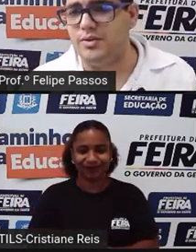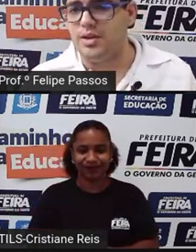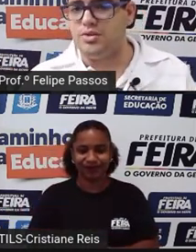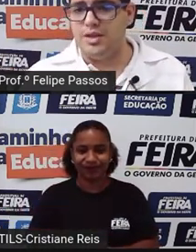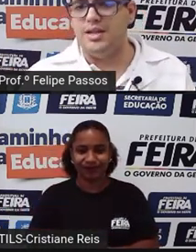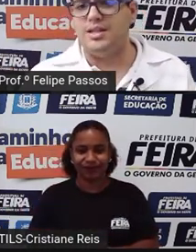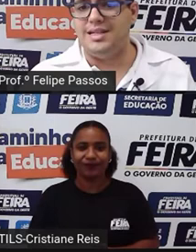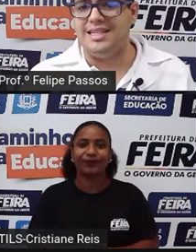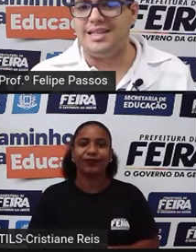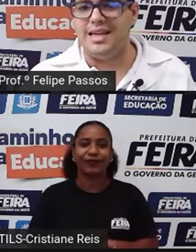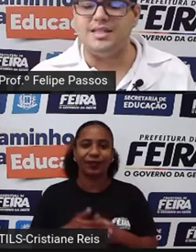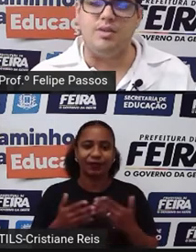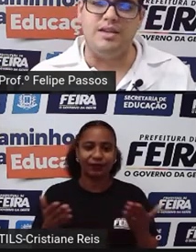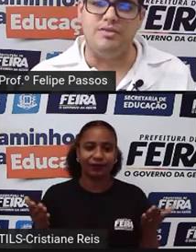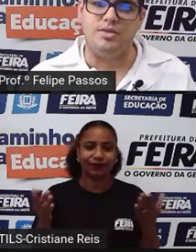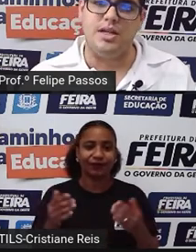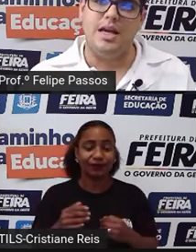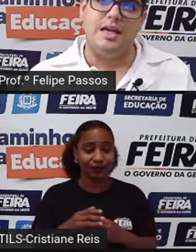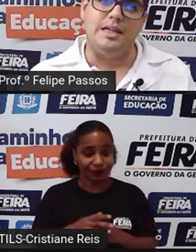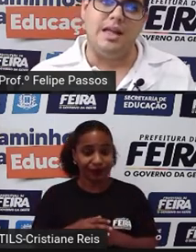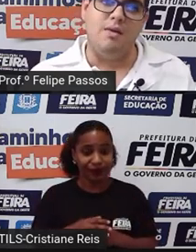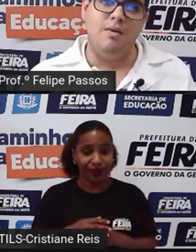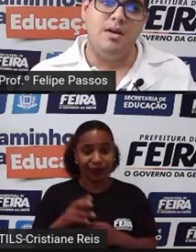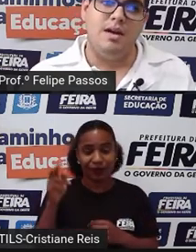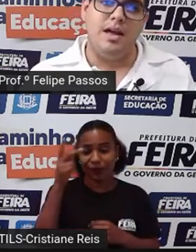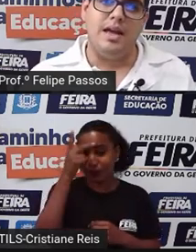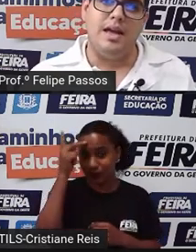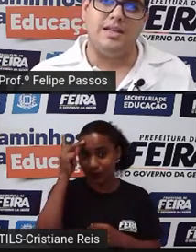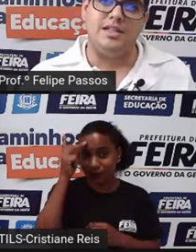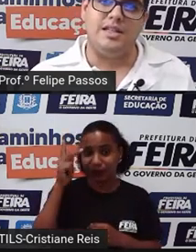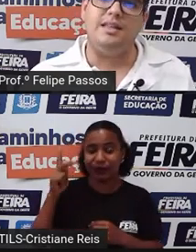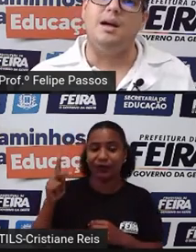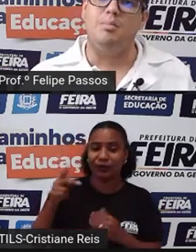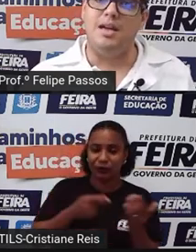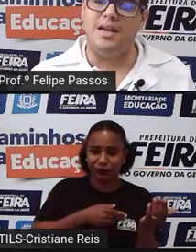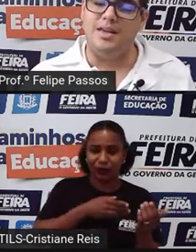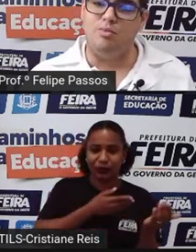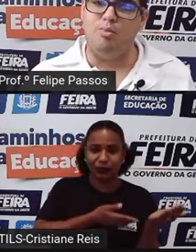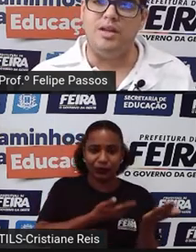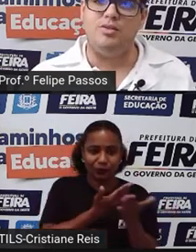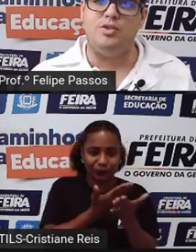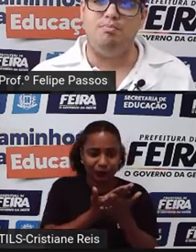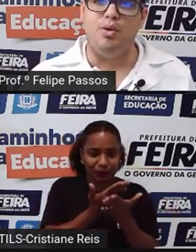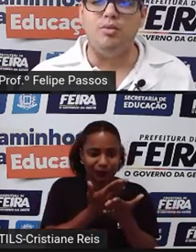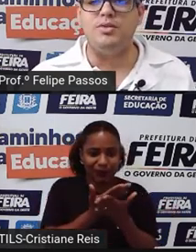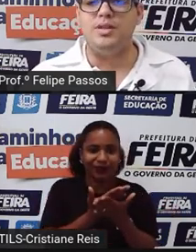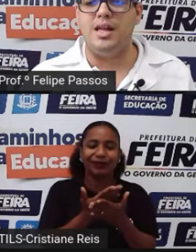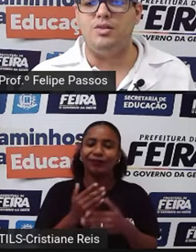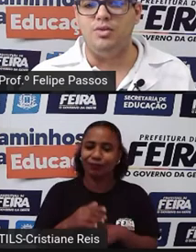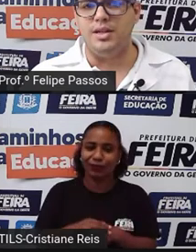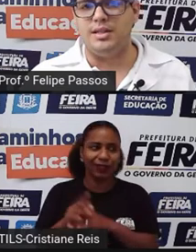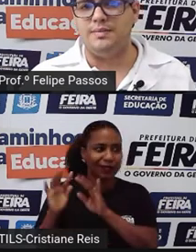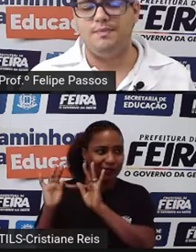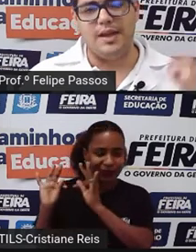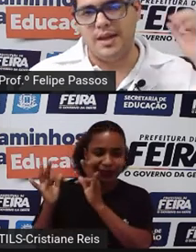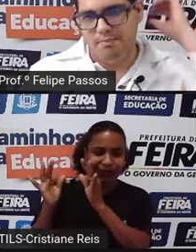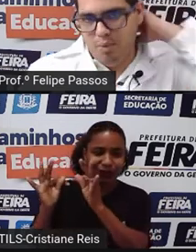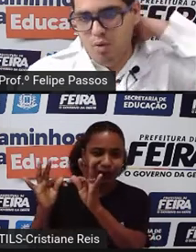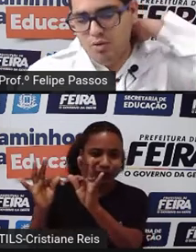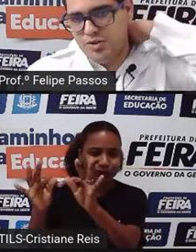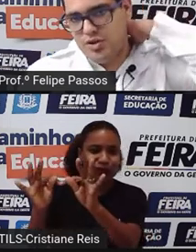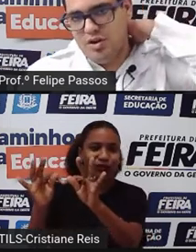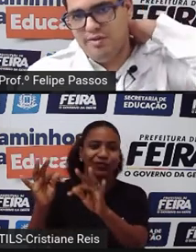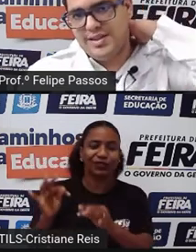faz com que os estudantes esqueçam livros. Então, a gente tem também aí um momento de poucos leitores, né?